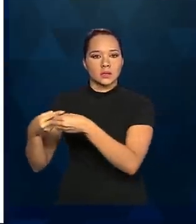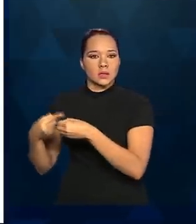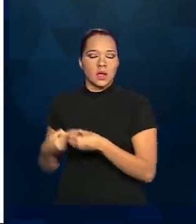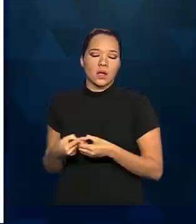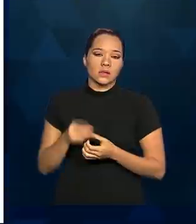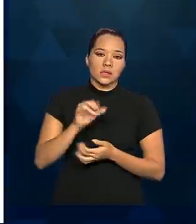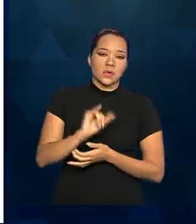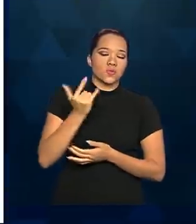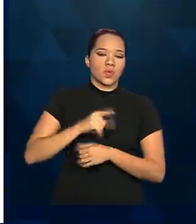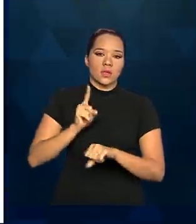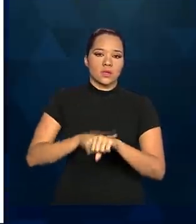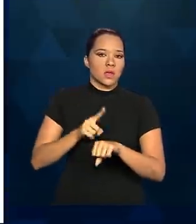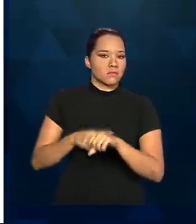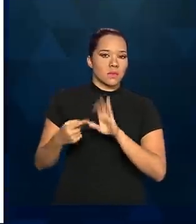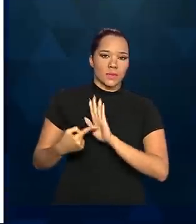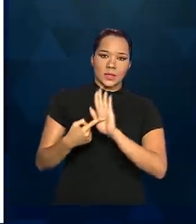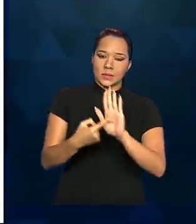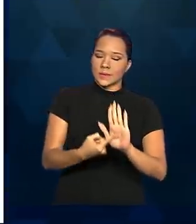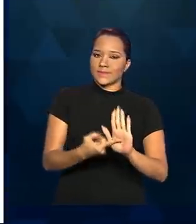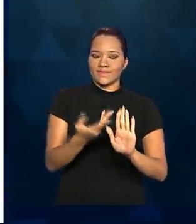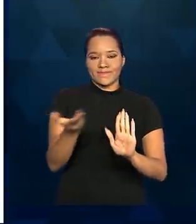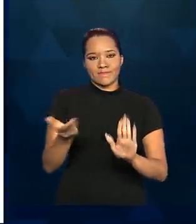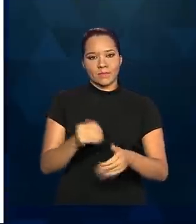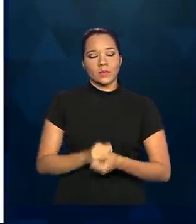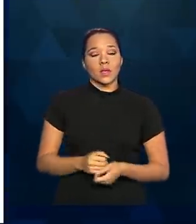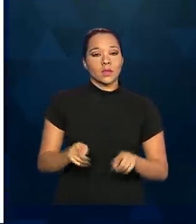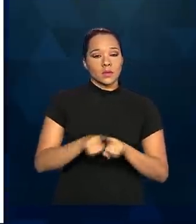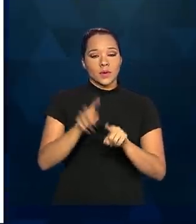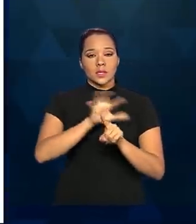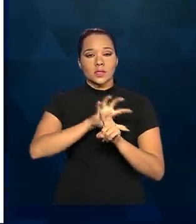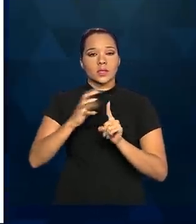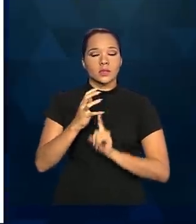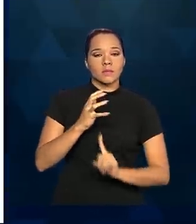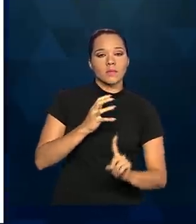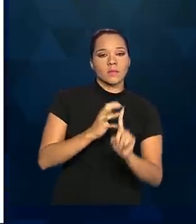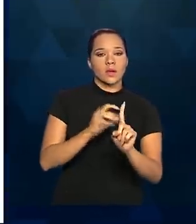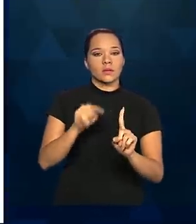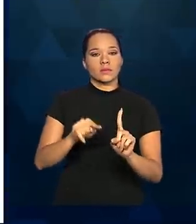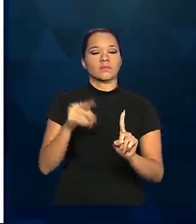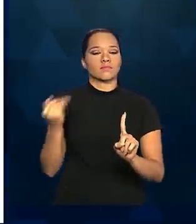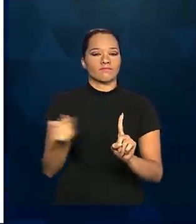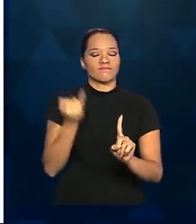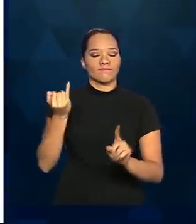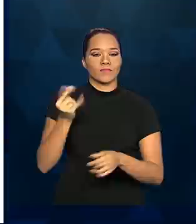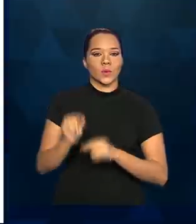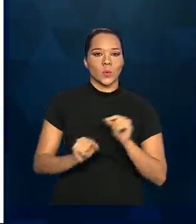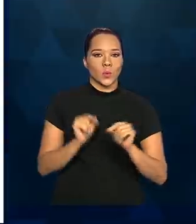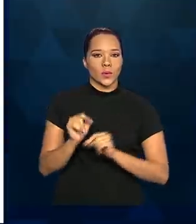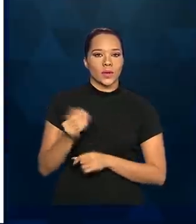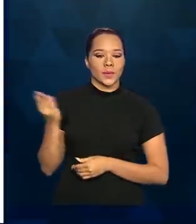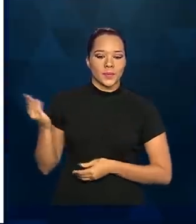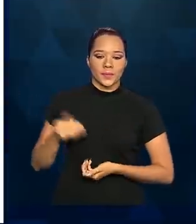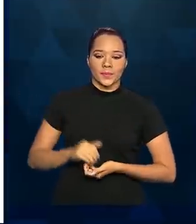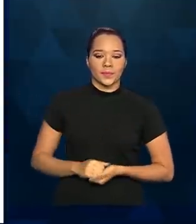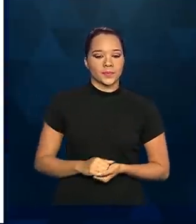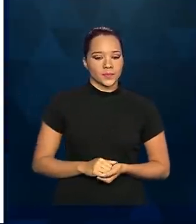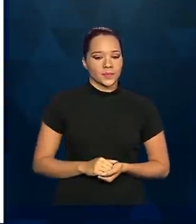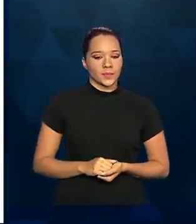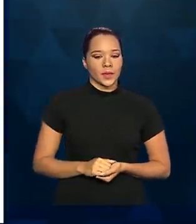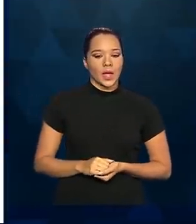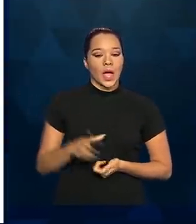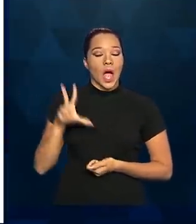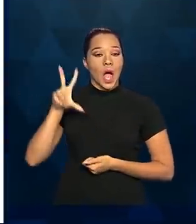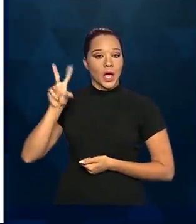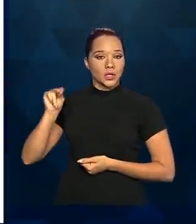teríamos tempo de apresentar aqui. E o distanciamento social, então, por favor, Renato. Ele, a barrinha